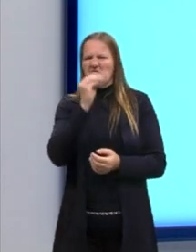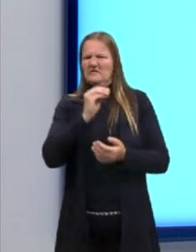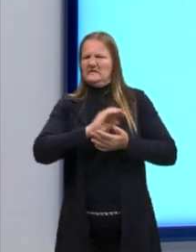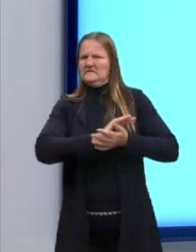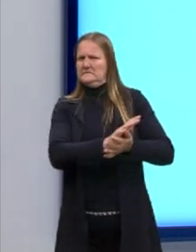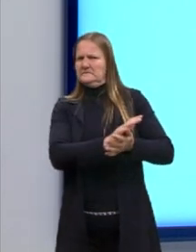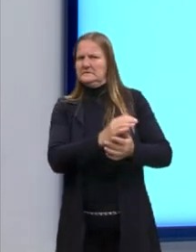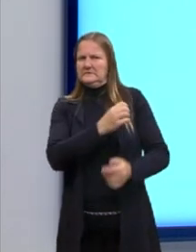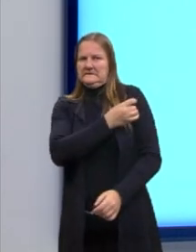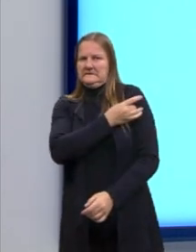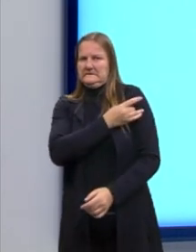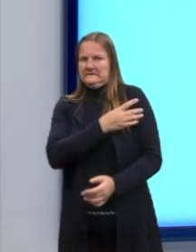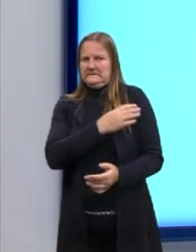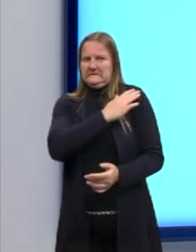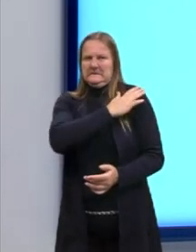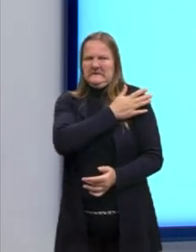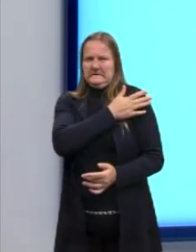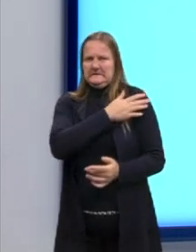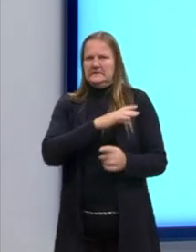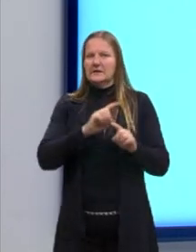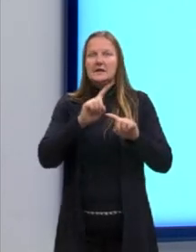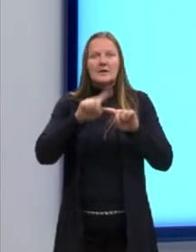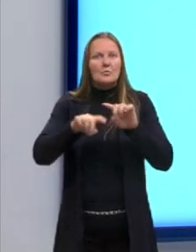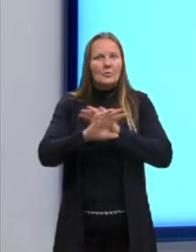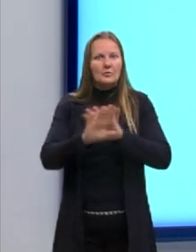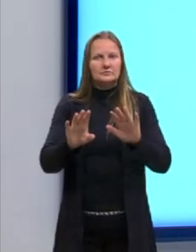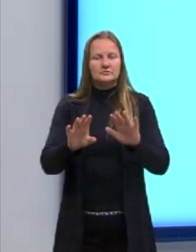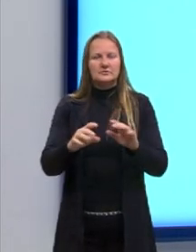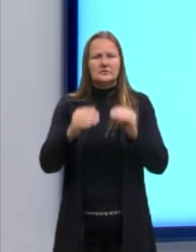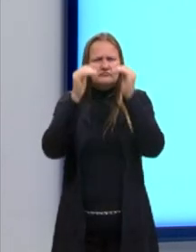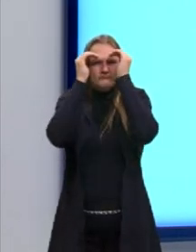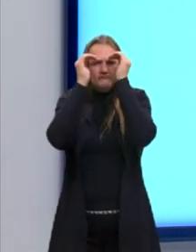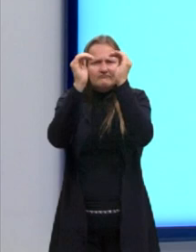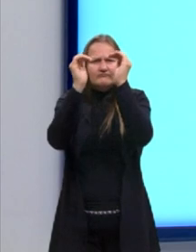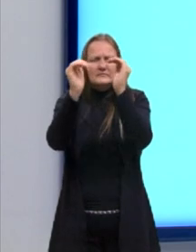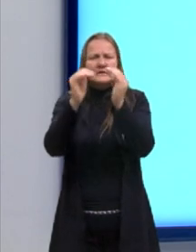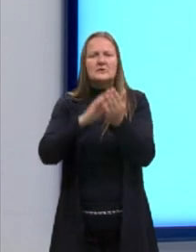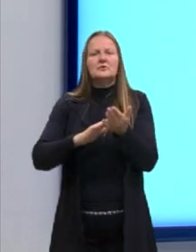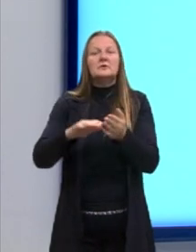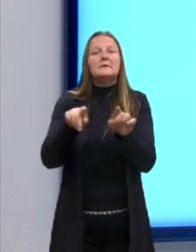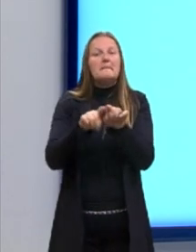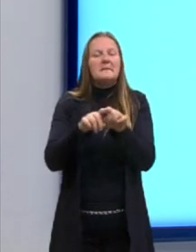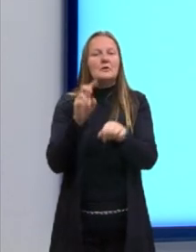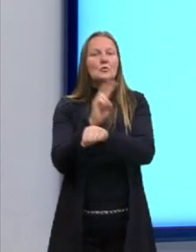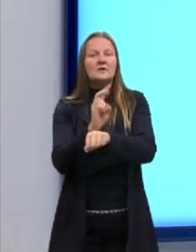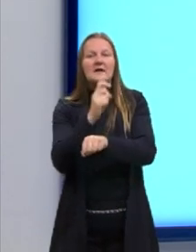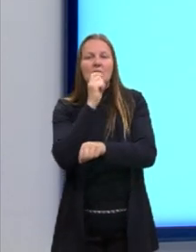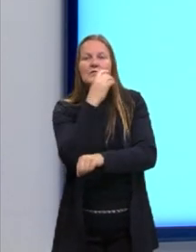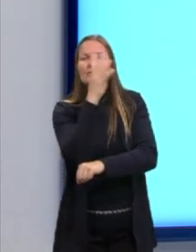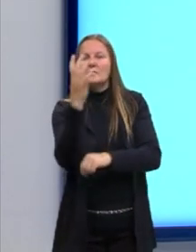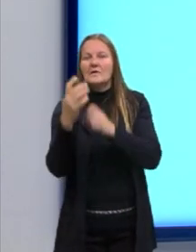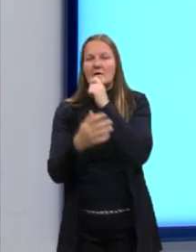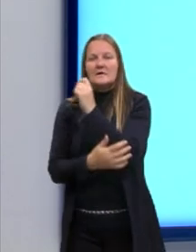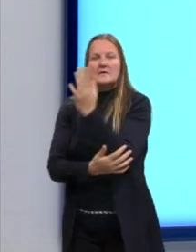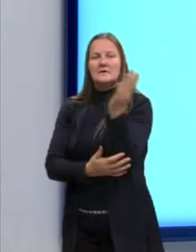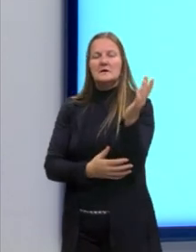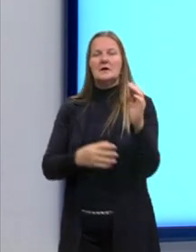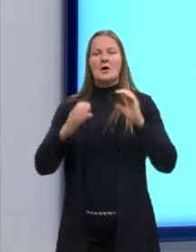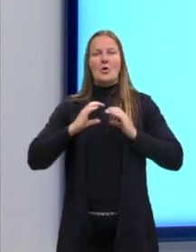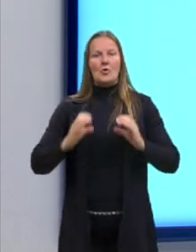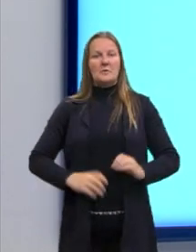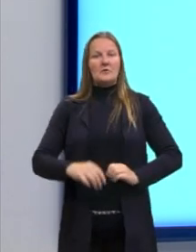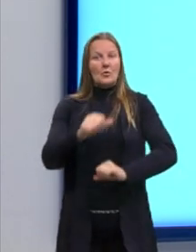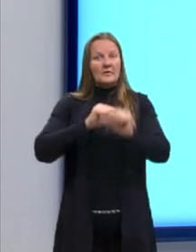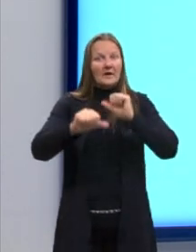além de ideias que compactuem com uma perspectiva de preservação do meio ambiente. O comportamento contrário